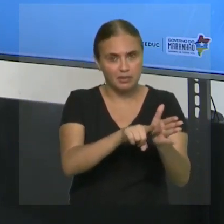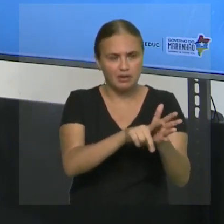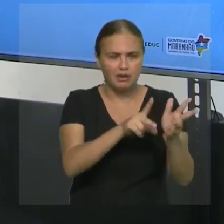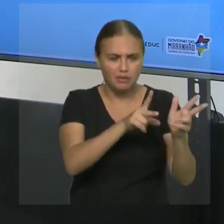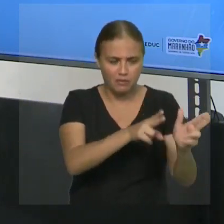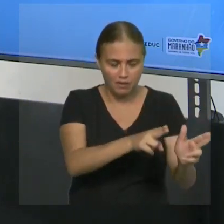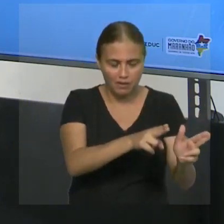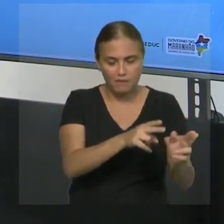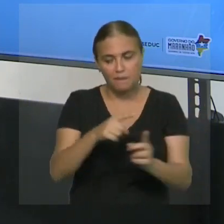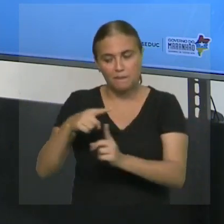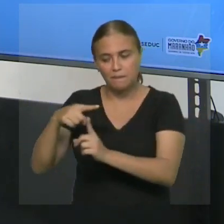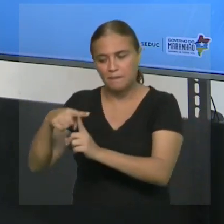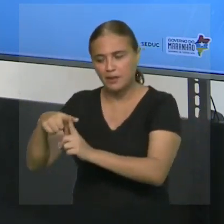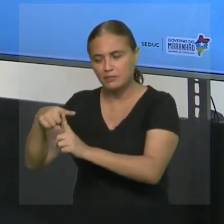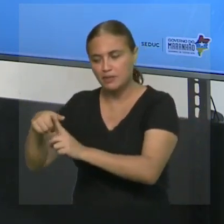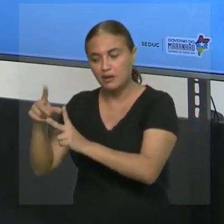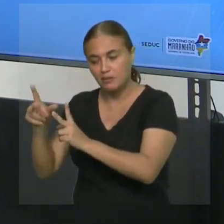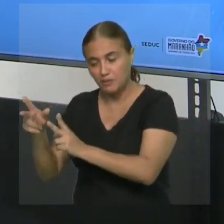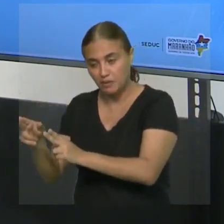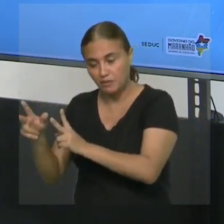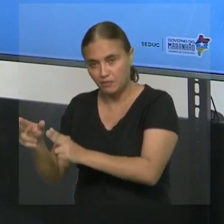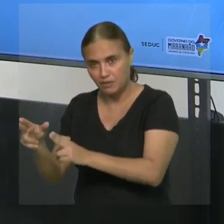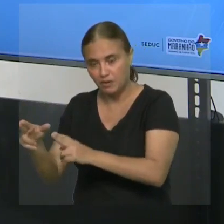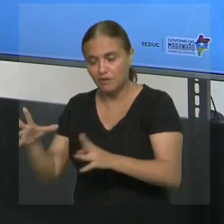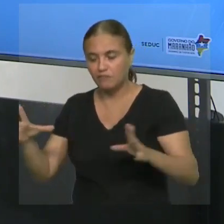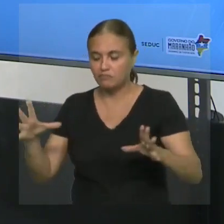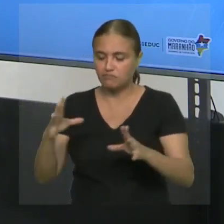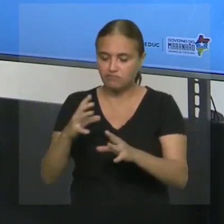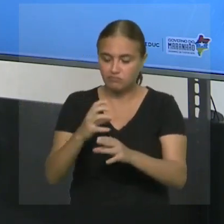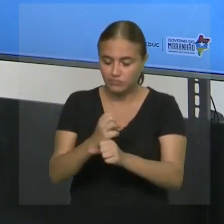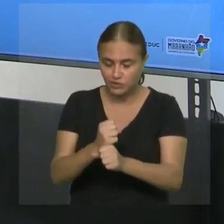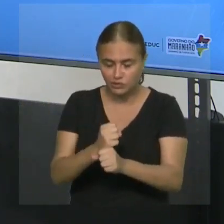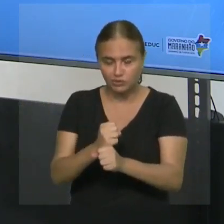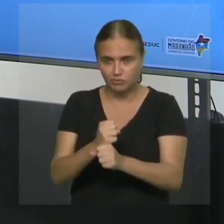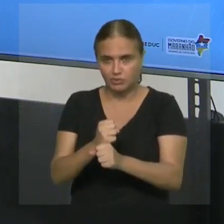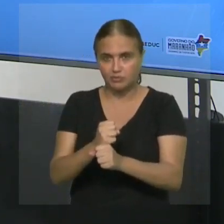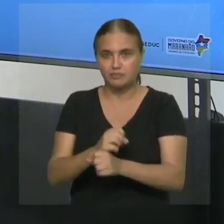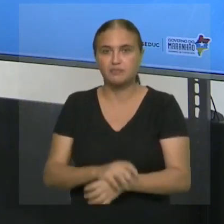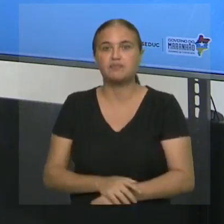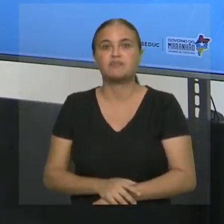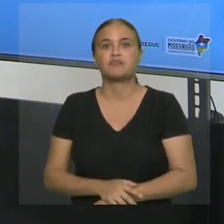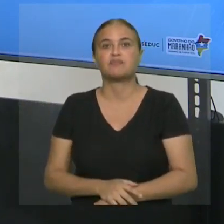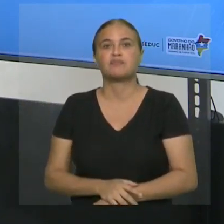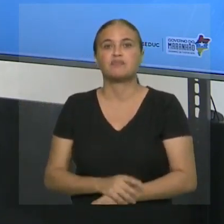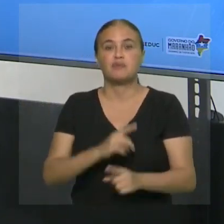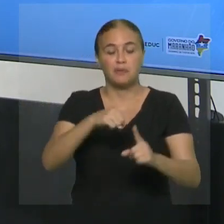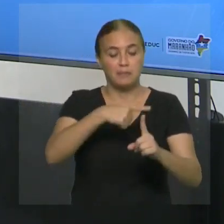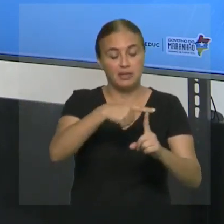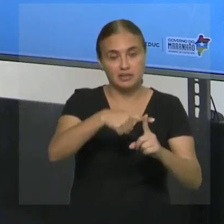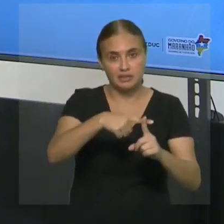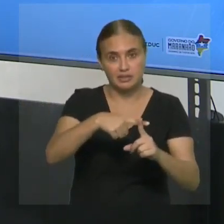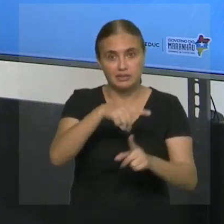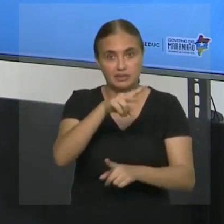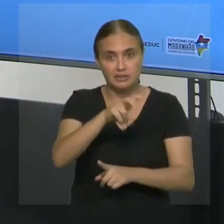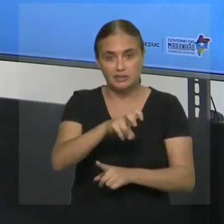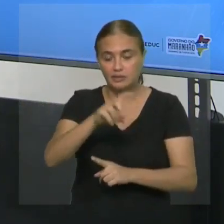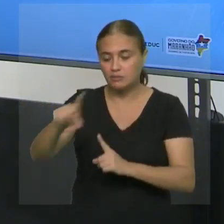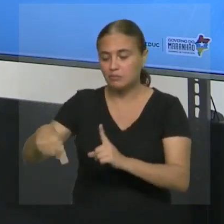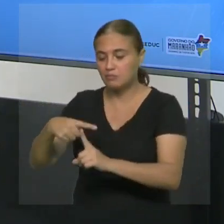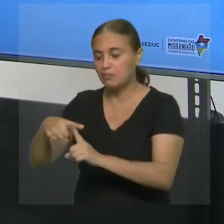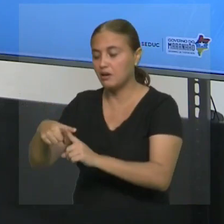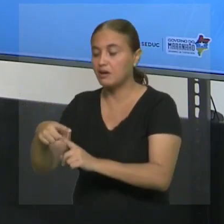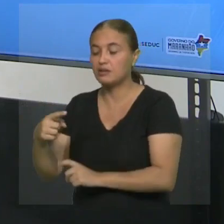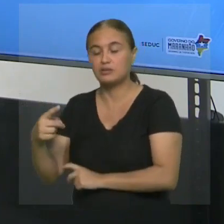soma as parcelas. Aí, eu tenho, na letra A, mais cinco, mais, mais dois.